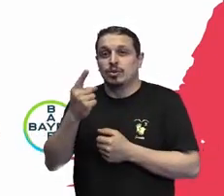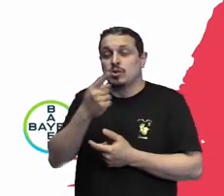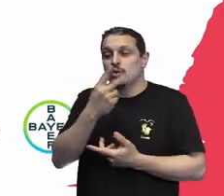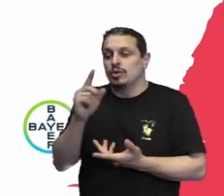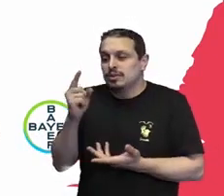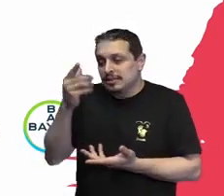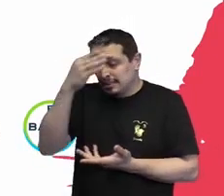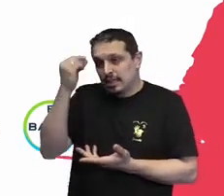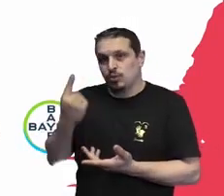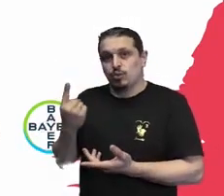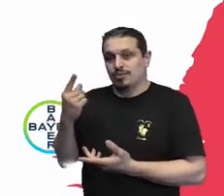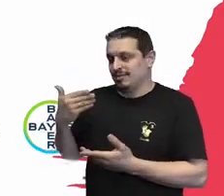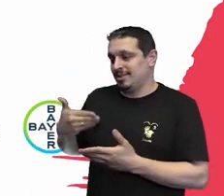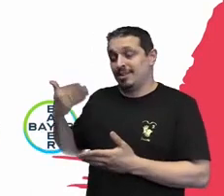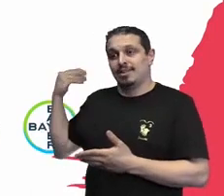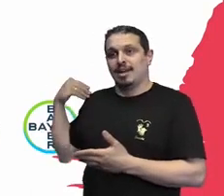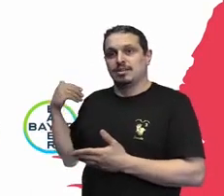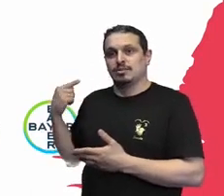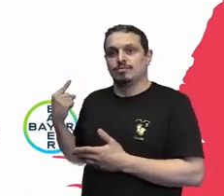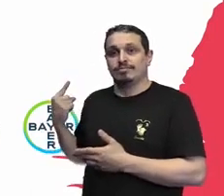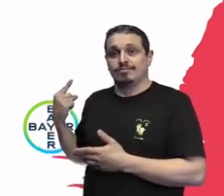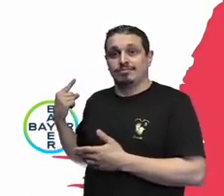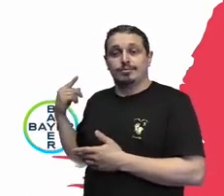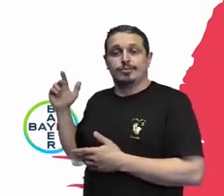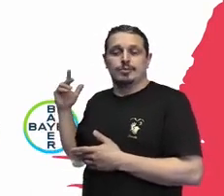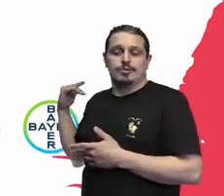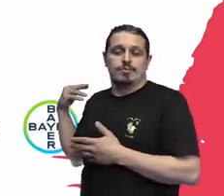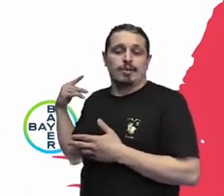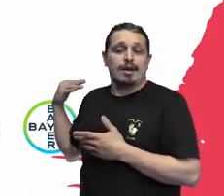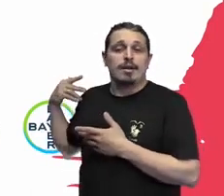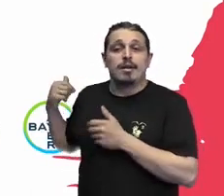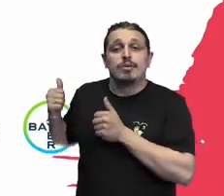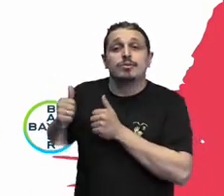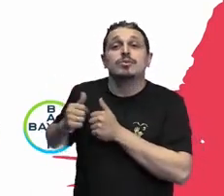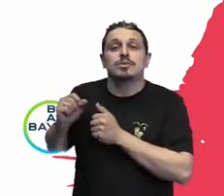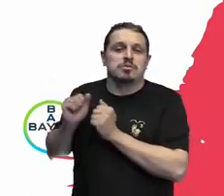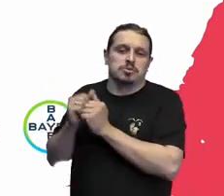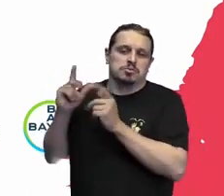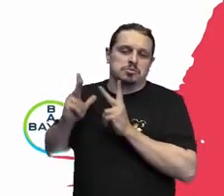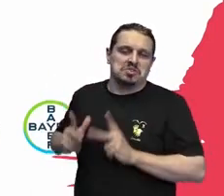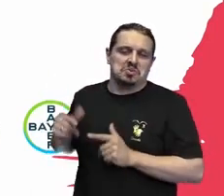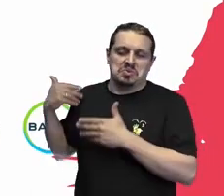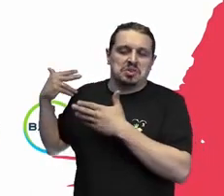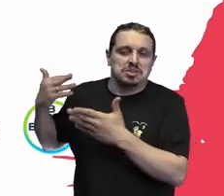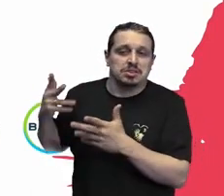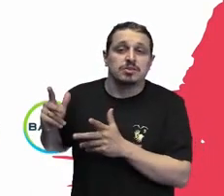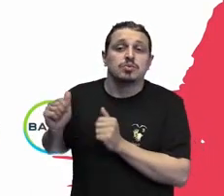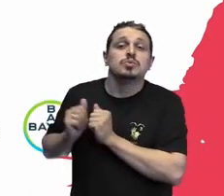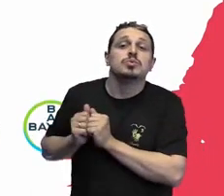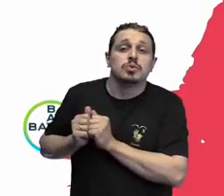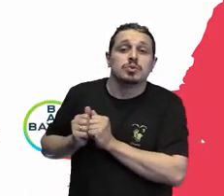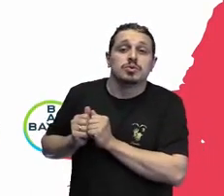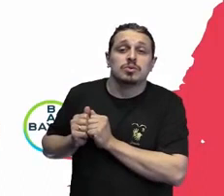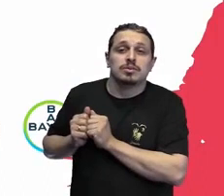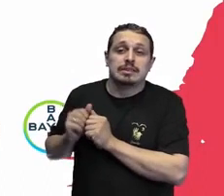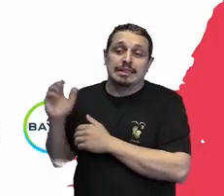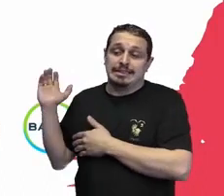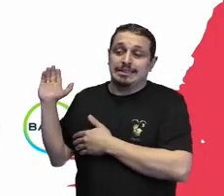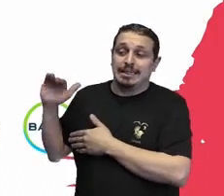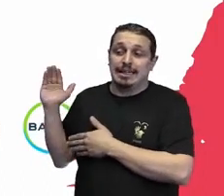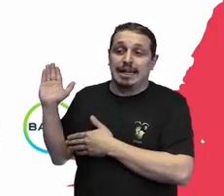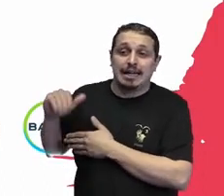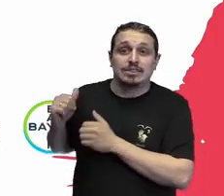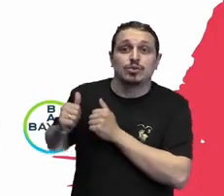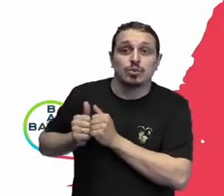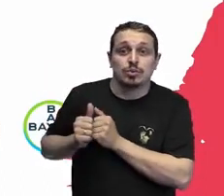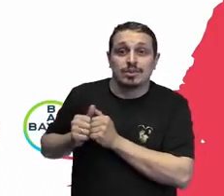respeitar as diferenças, e quando a gente fala sobre diversidade, a gente está falando sobre todo mundo, está falando sobre todas as pessoas, porque a gente todos somos diversos,